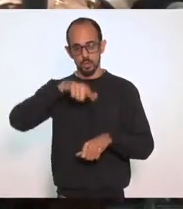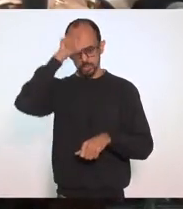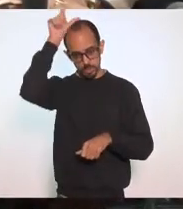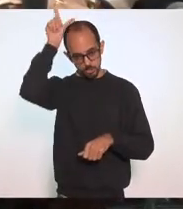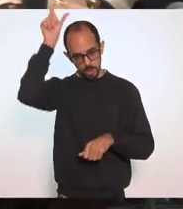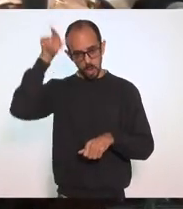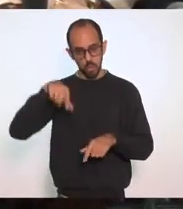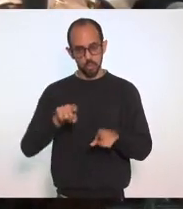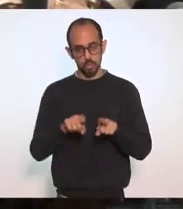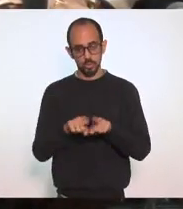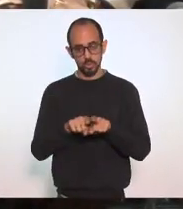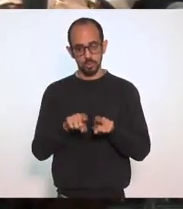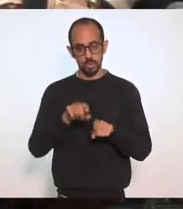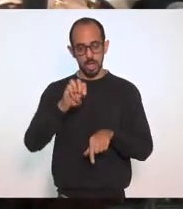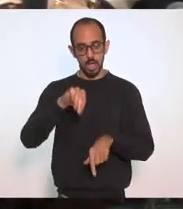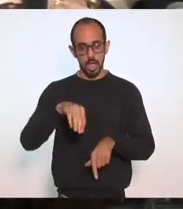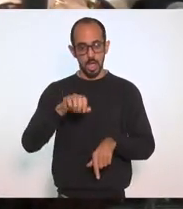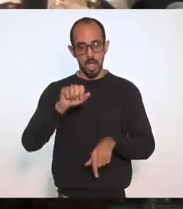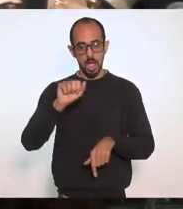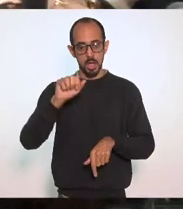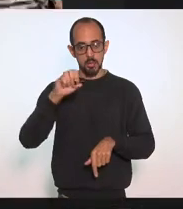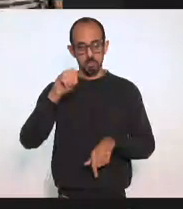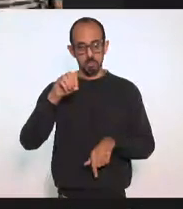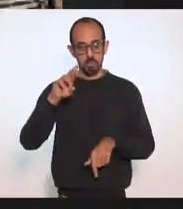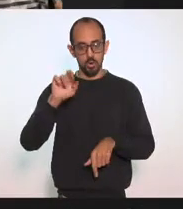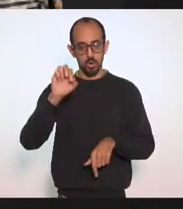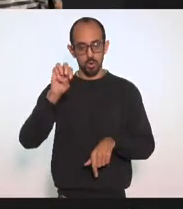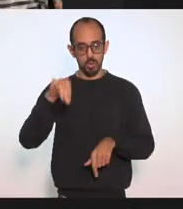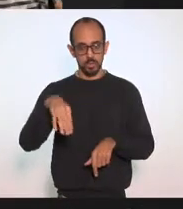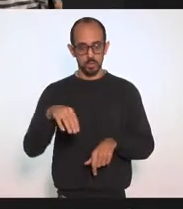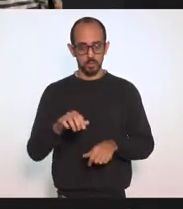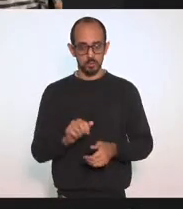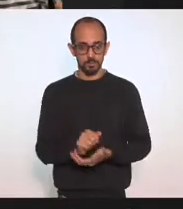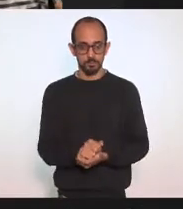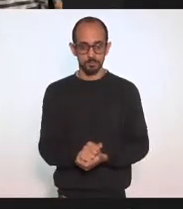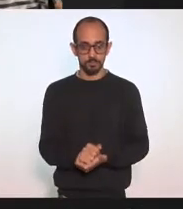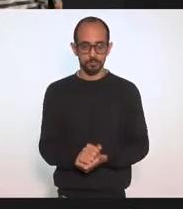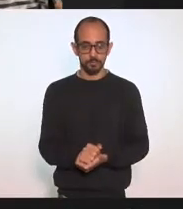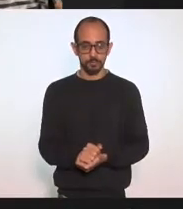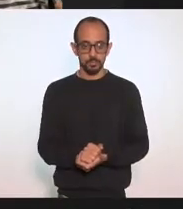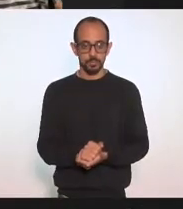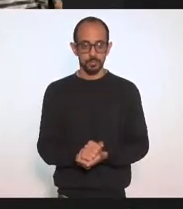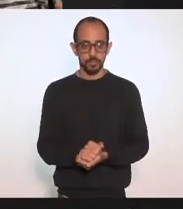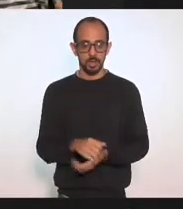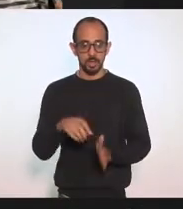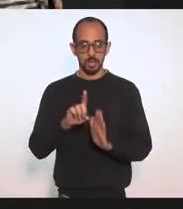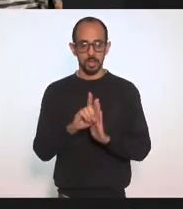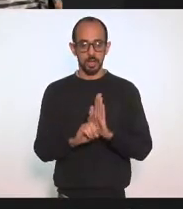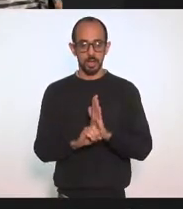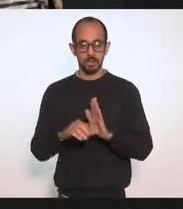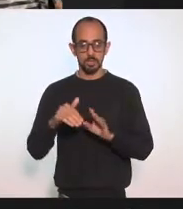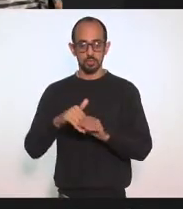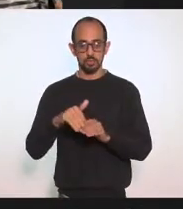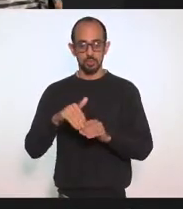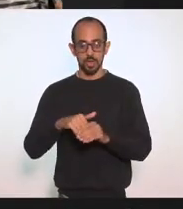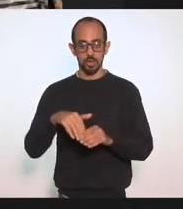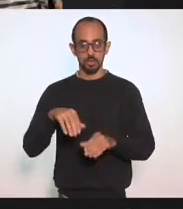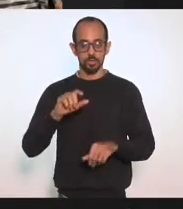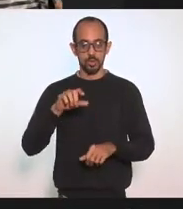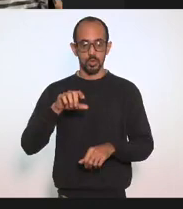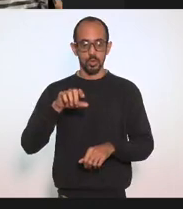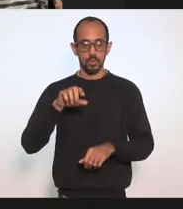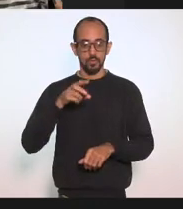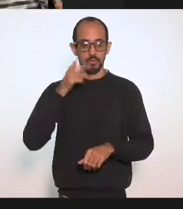E Amorim Declaração de voto Presidente Presidente Valdeque Vamos lá